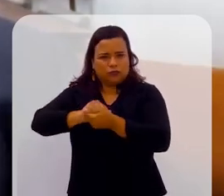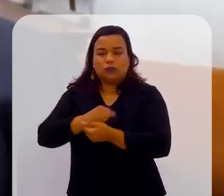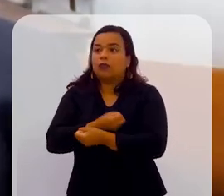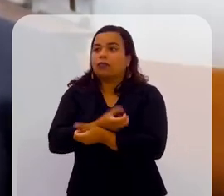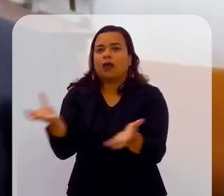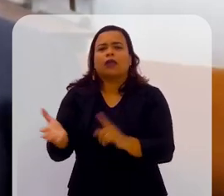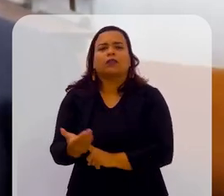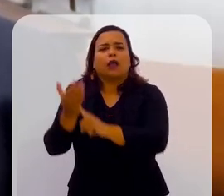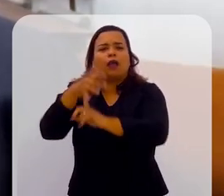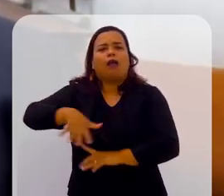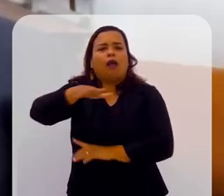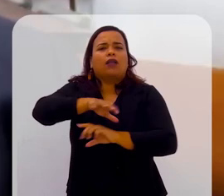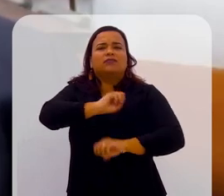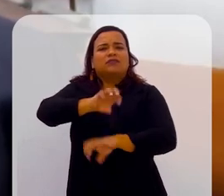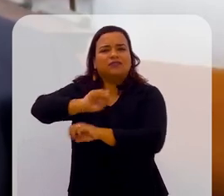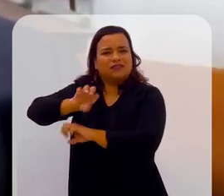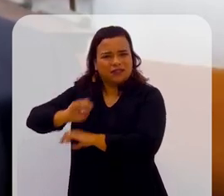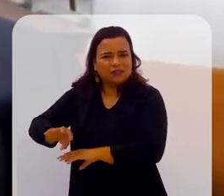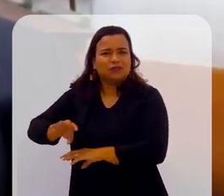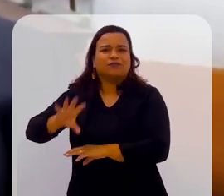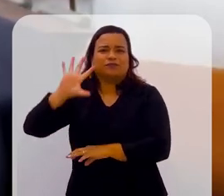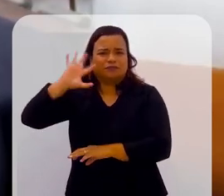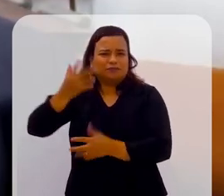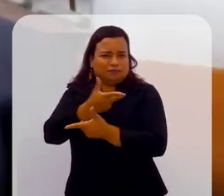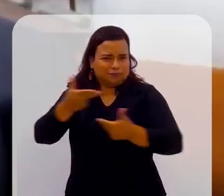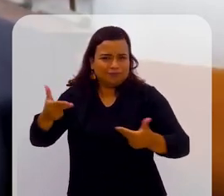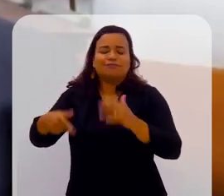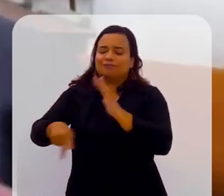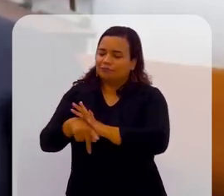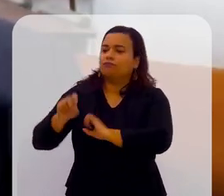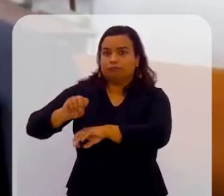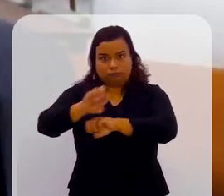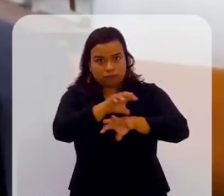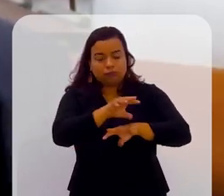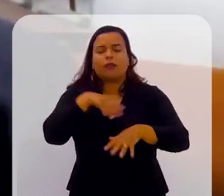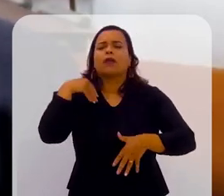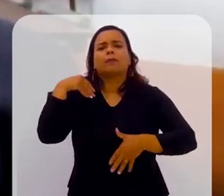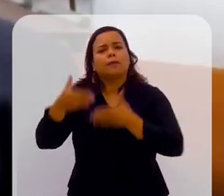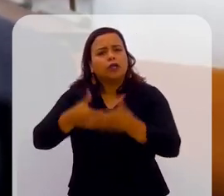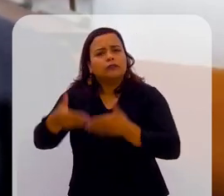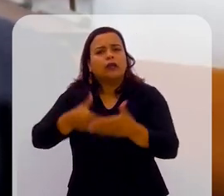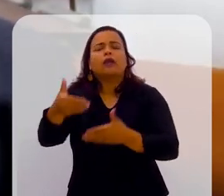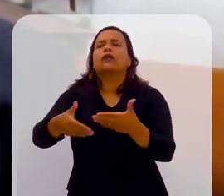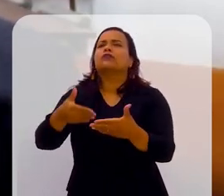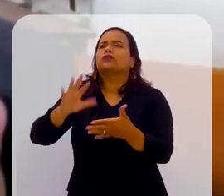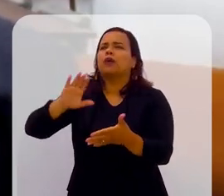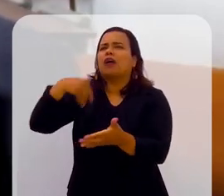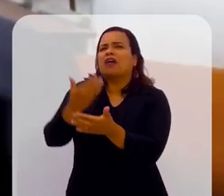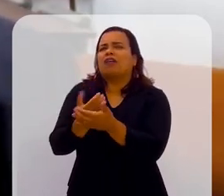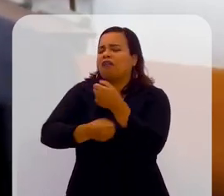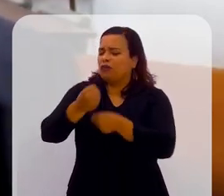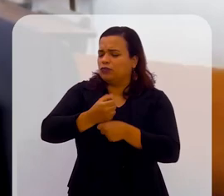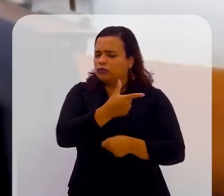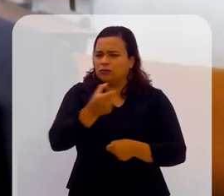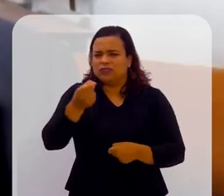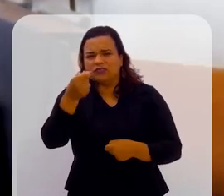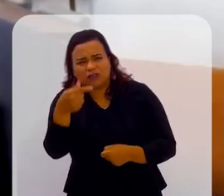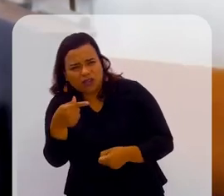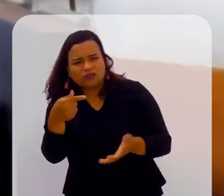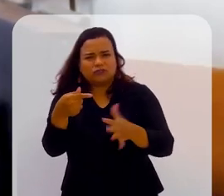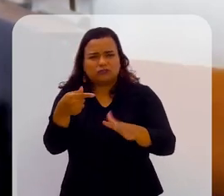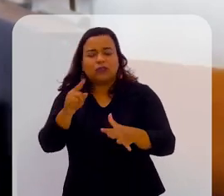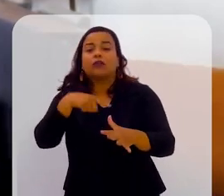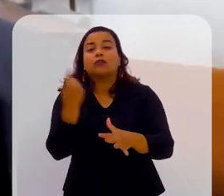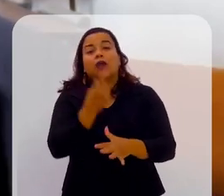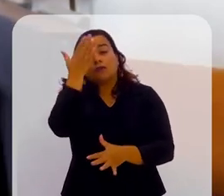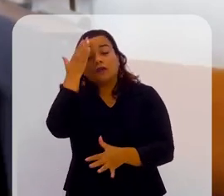tecnologia para o ensino. Então, soluções de tecnologia para o ensino. Nesse processo, até 2007, a gente